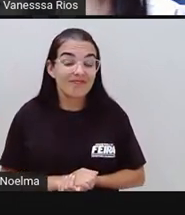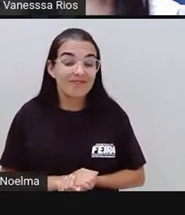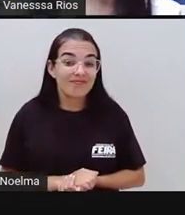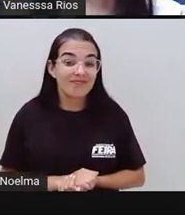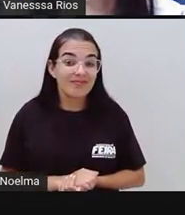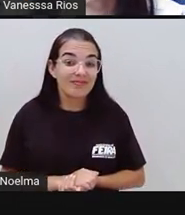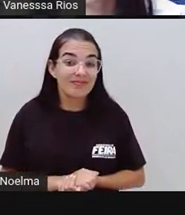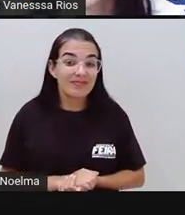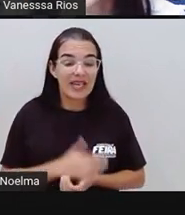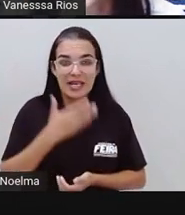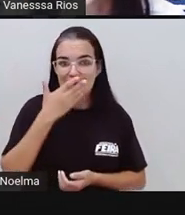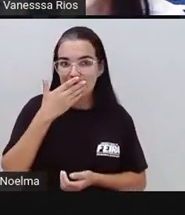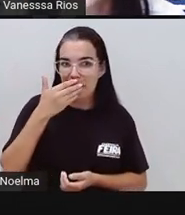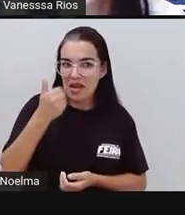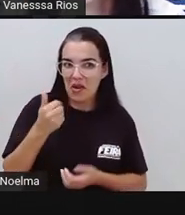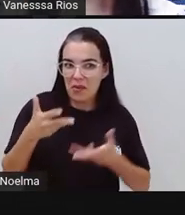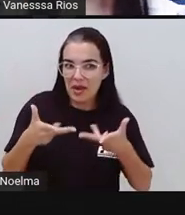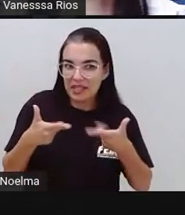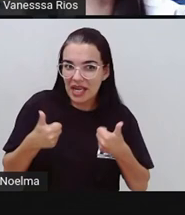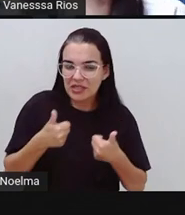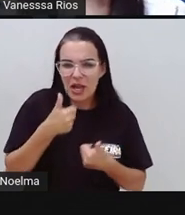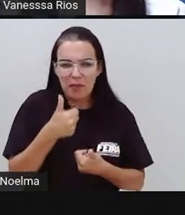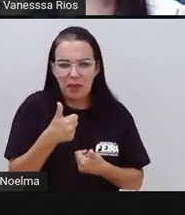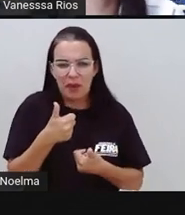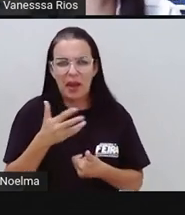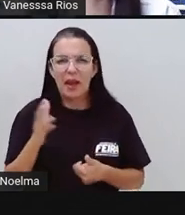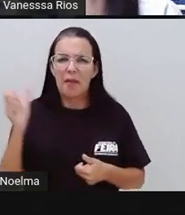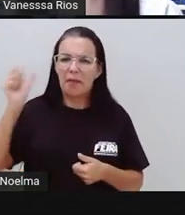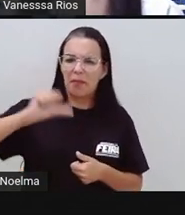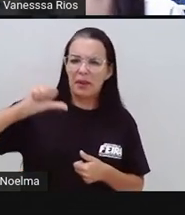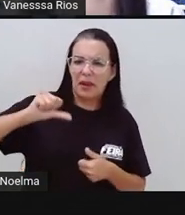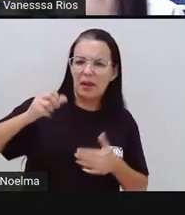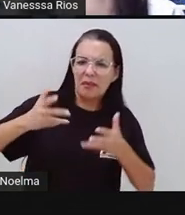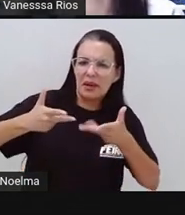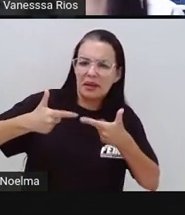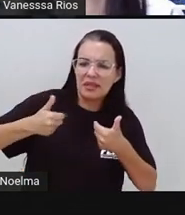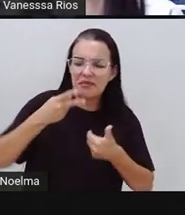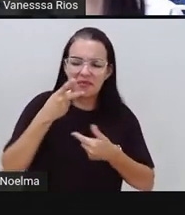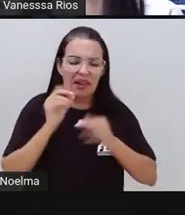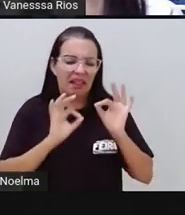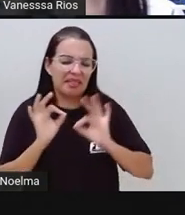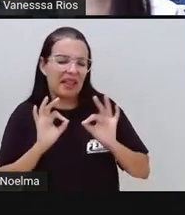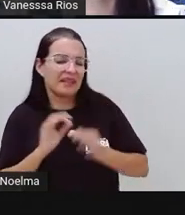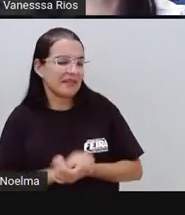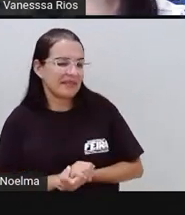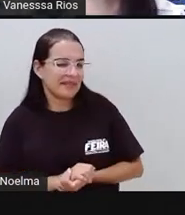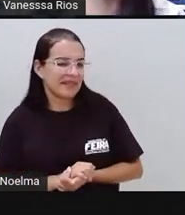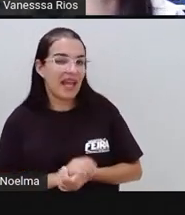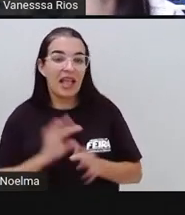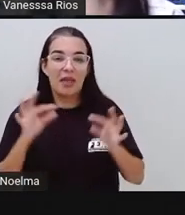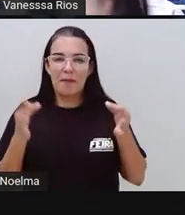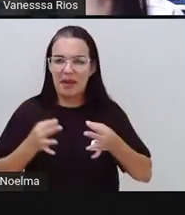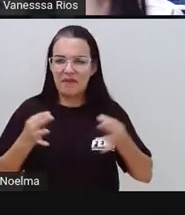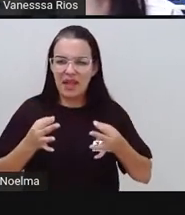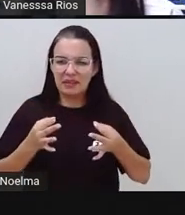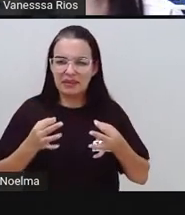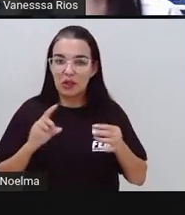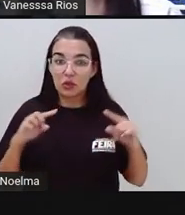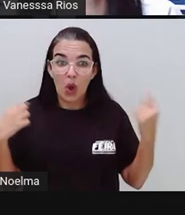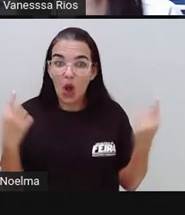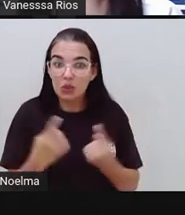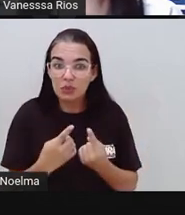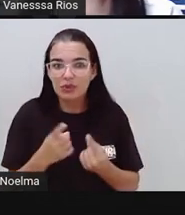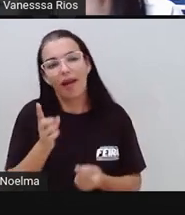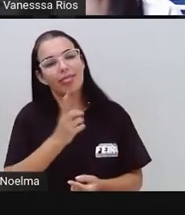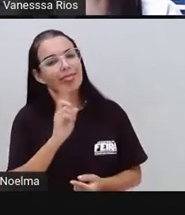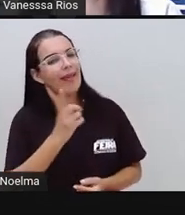dizer a qualidade é fácil, né? Dizer o defeito é que todo mundo se aperta, mas ninguém é perfeito. Todo mundo tem alguma coisa aí que